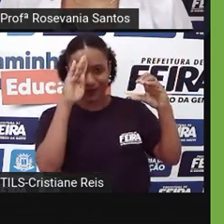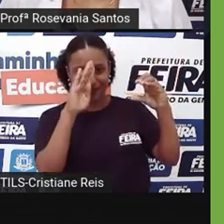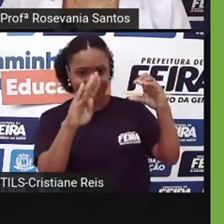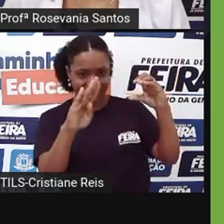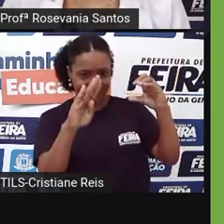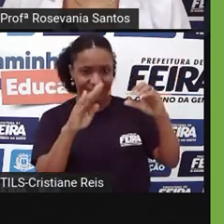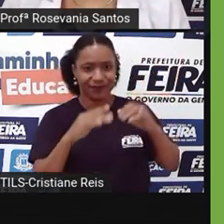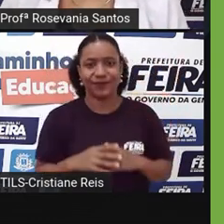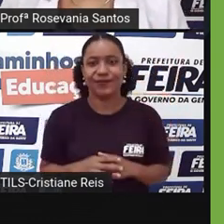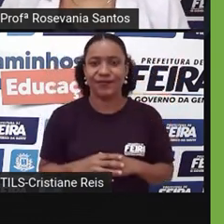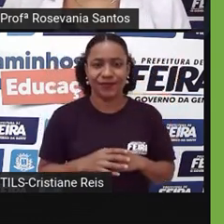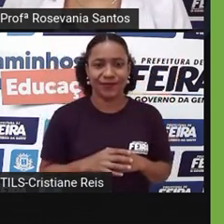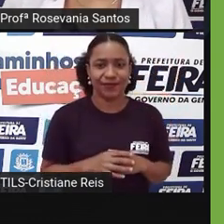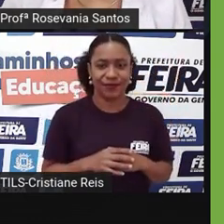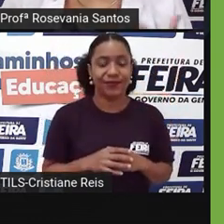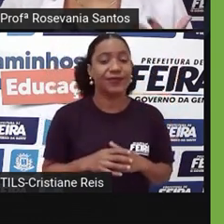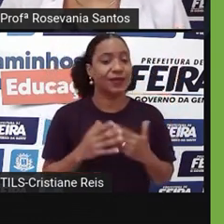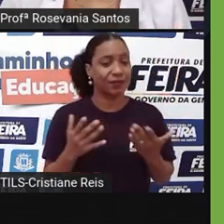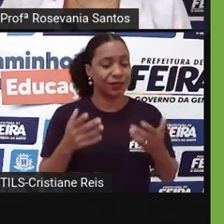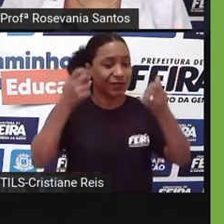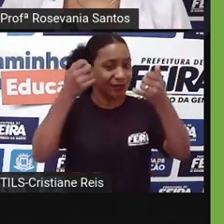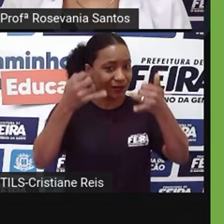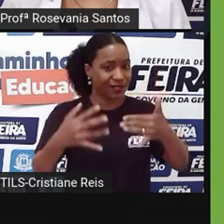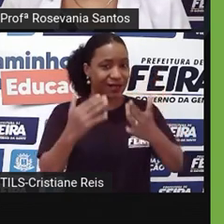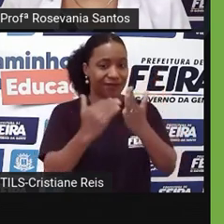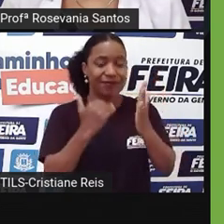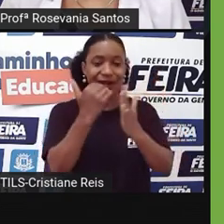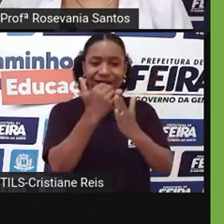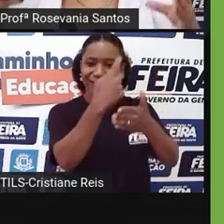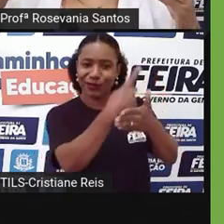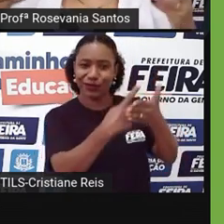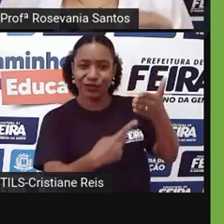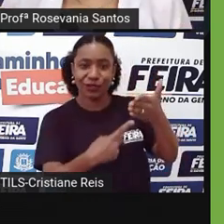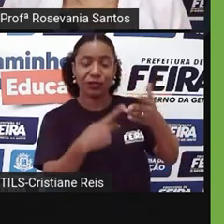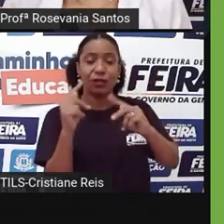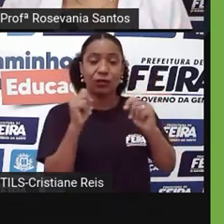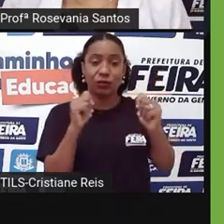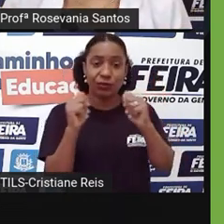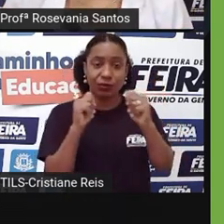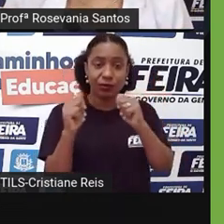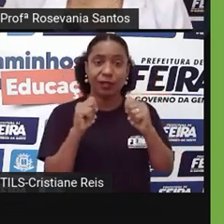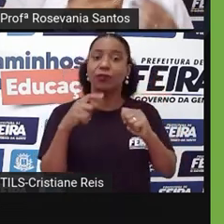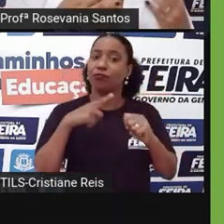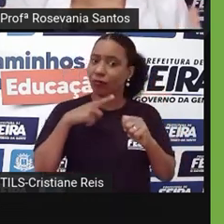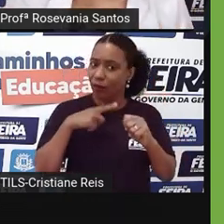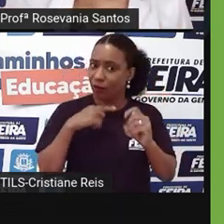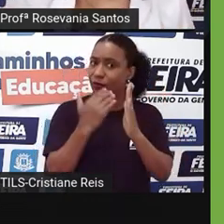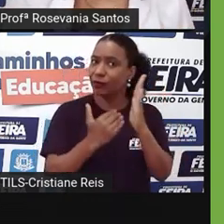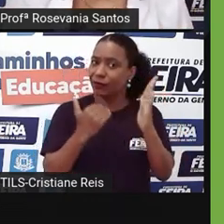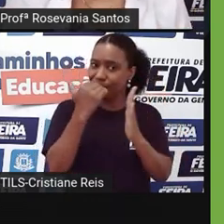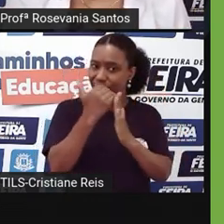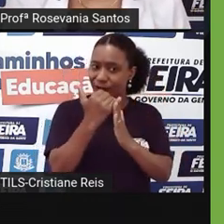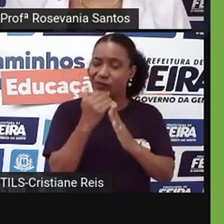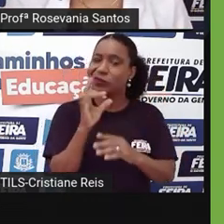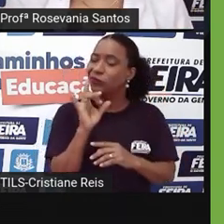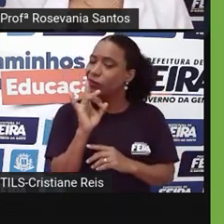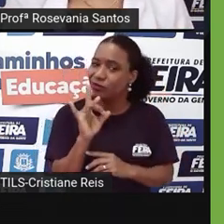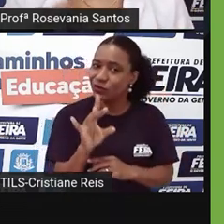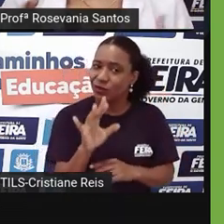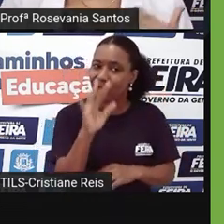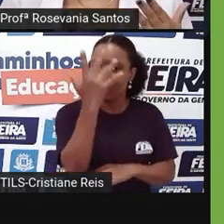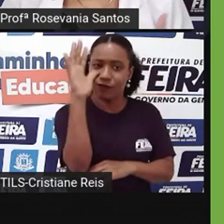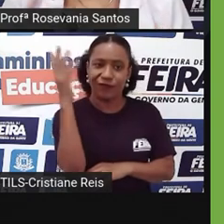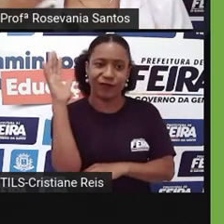claro que tem uma série de coisas que a gente poderia falar mais com outros projetos econômicos que tem, mas eu quis chamar atenção para vocês que não é só a floresta, né,